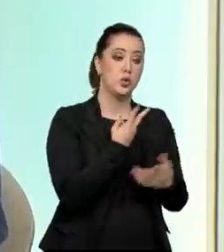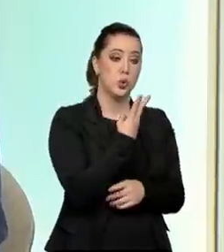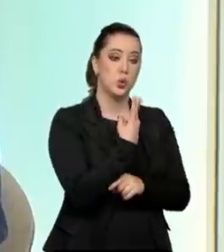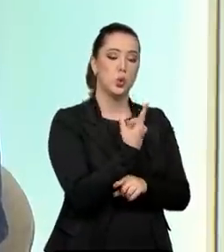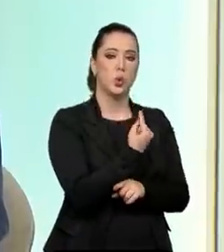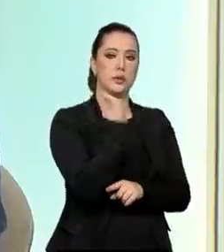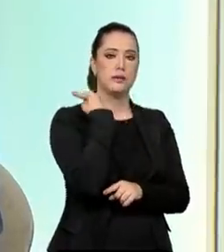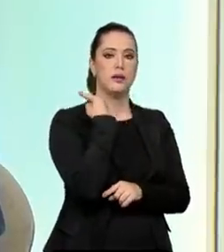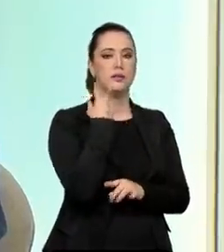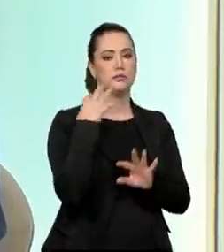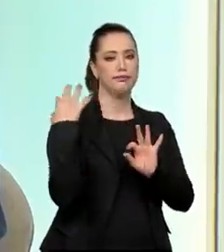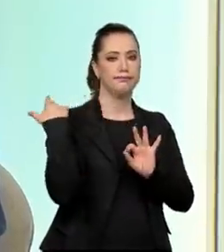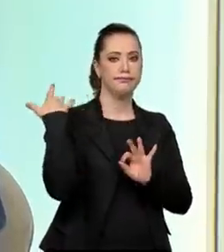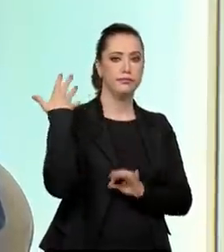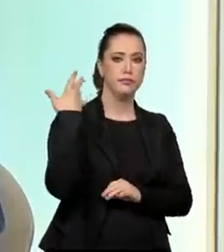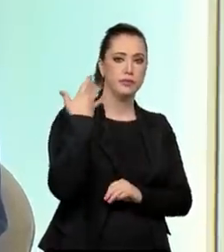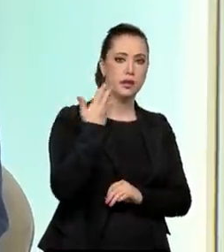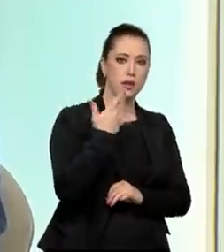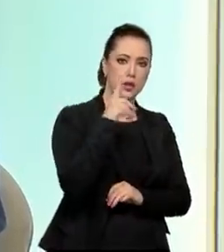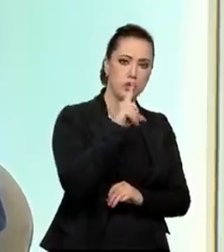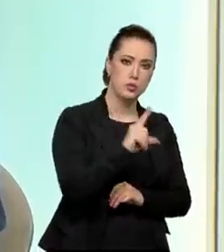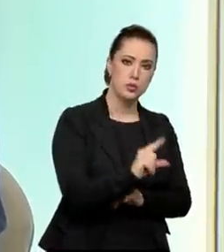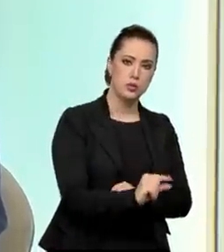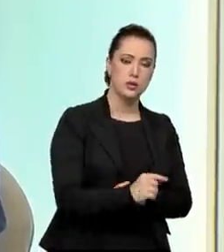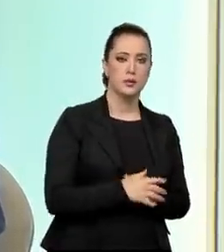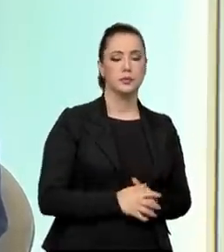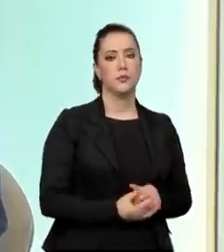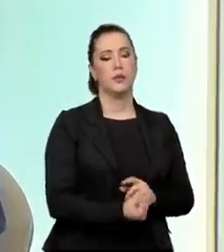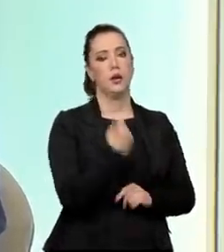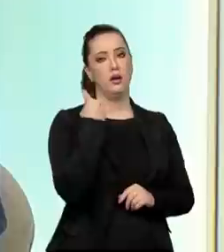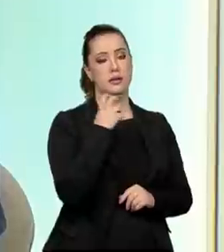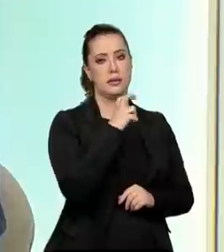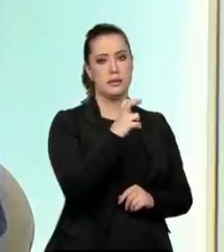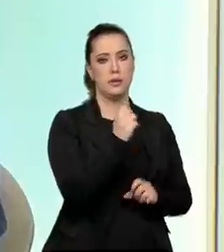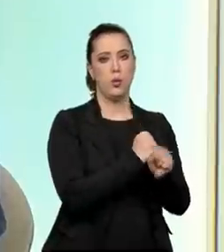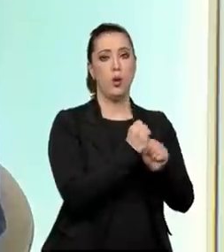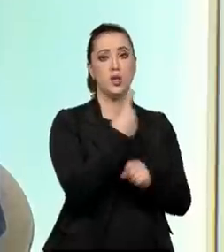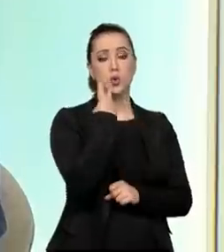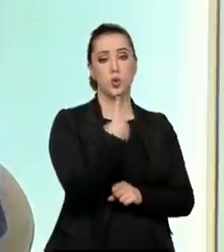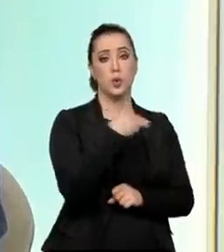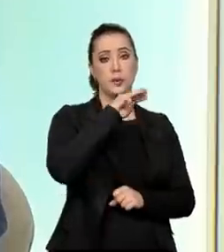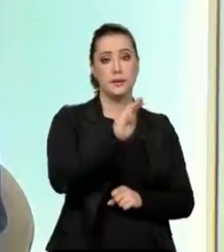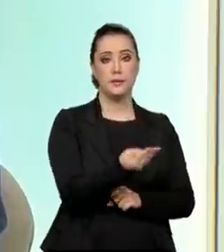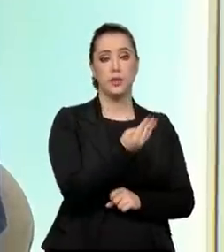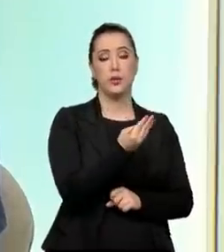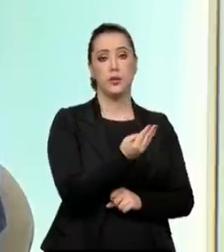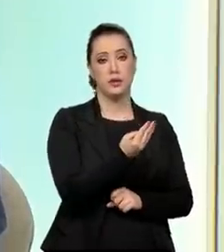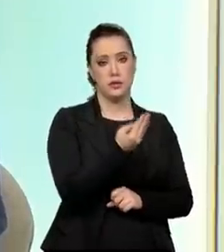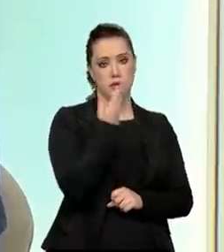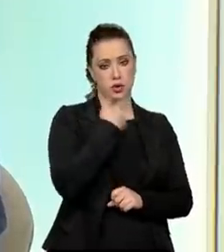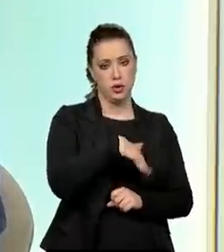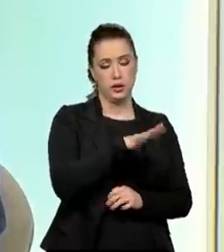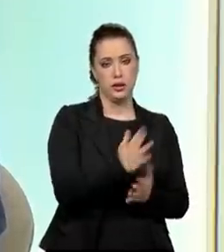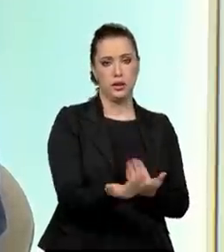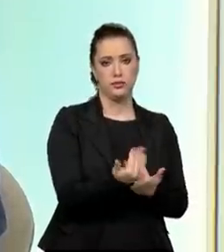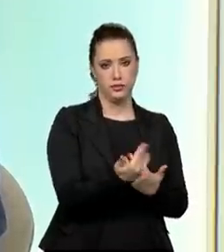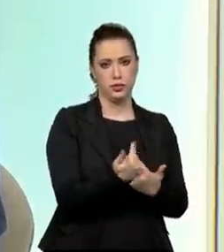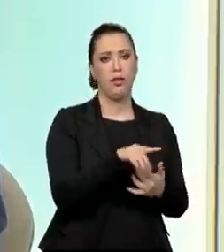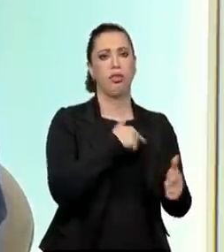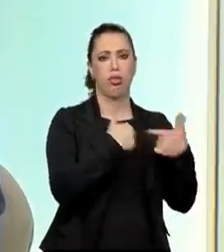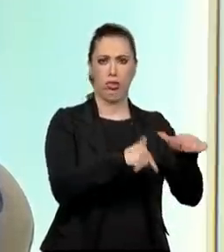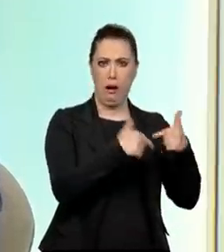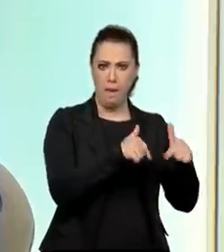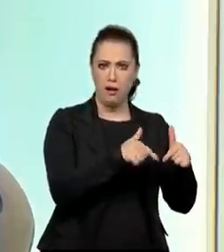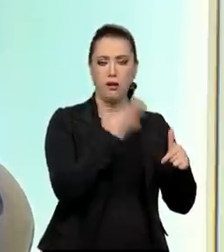anos atrás, por exemplo. De 5 anos atrás, a gente tinha lá 2 milhões e 200 mil crianças e adolescentes em situação de exploração do trabalho